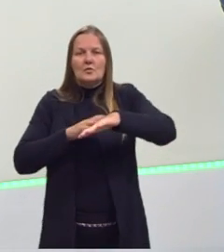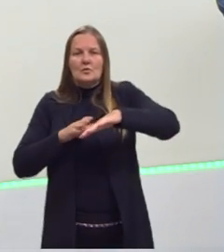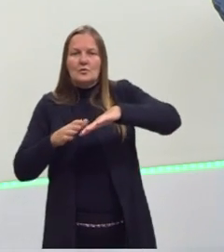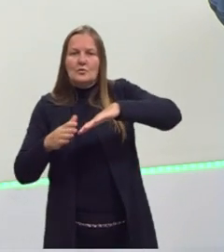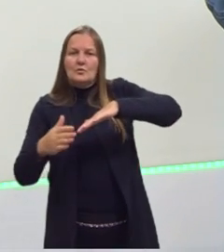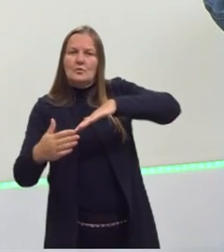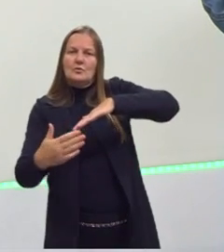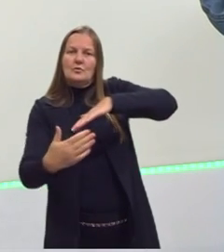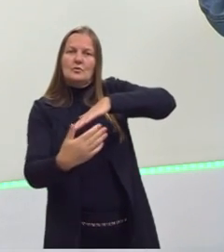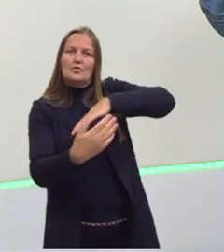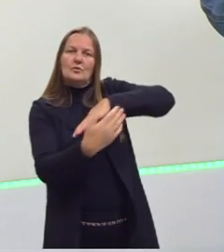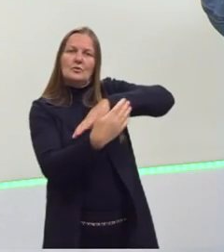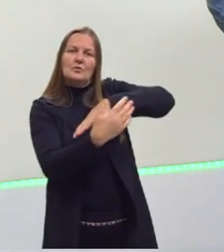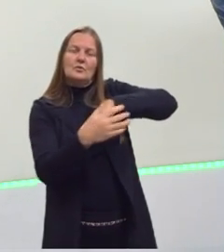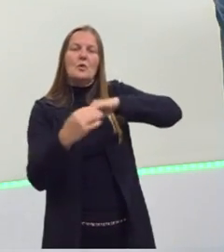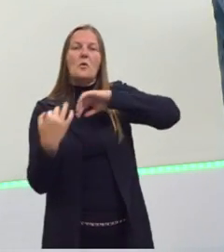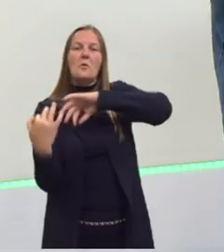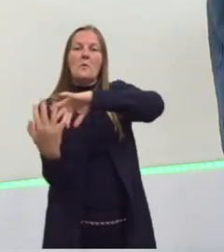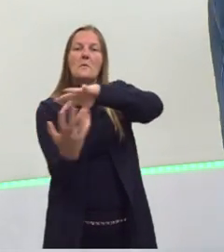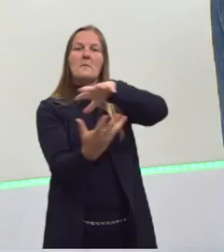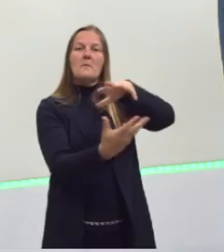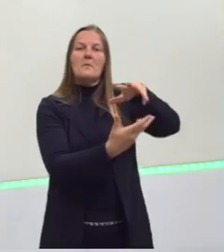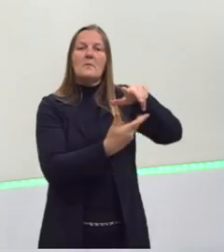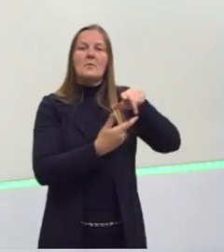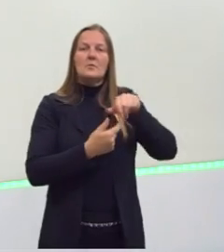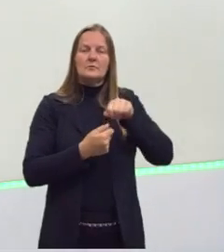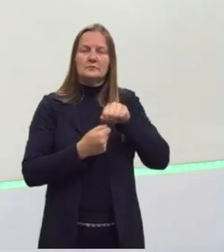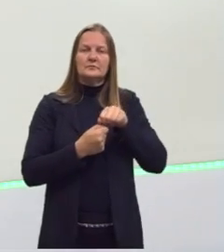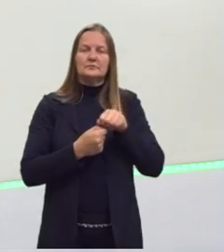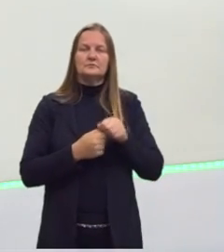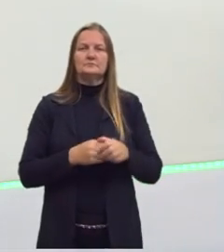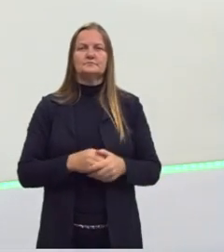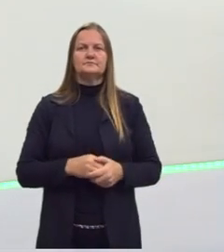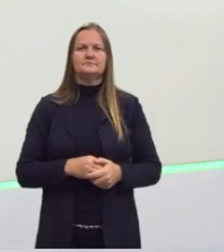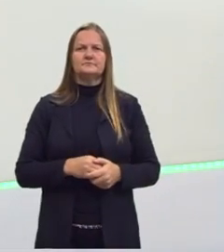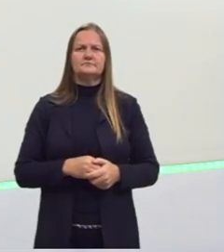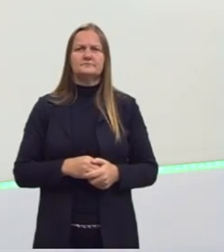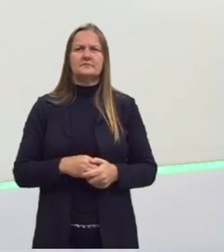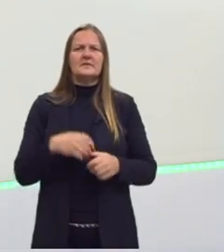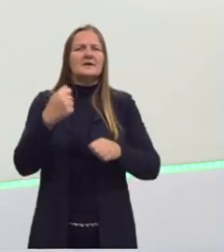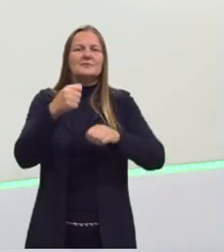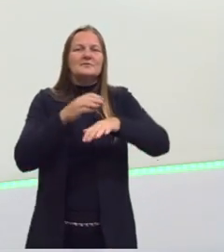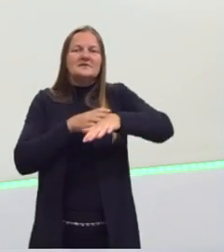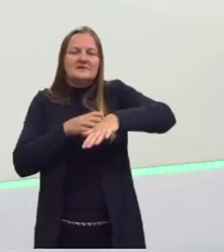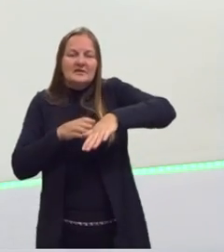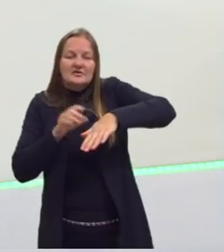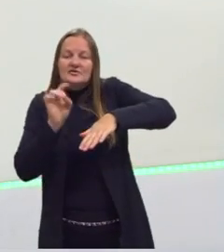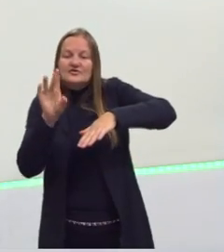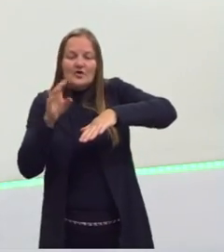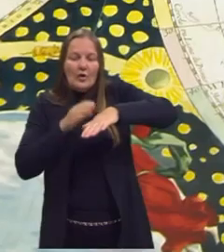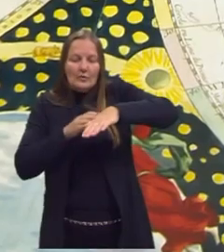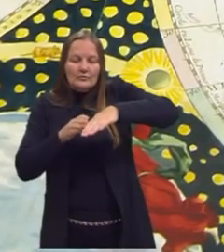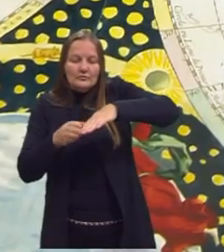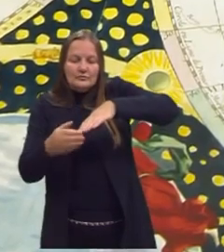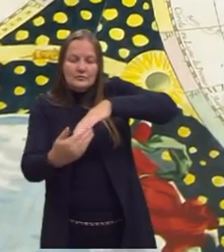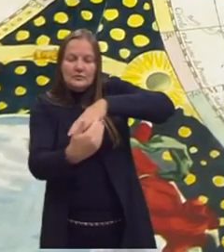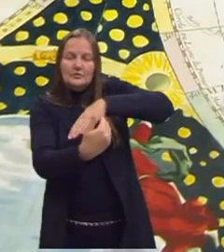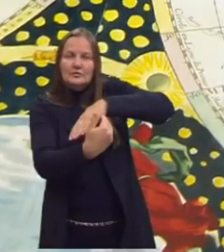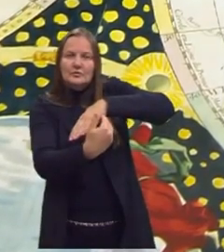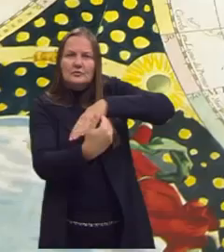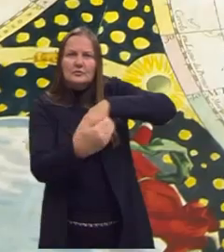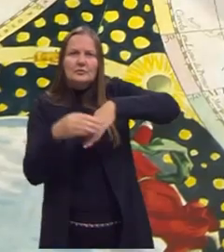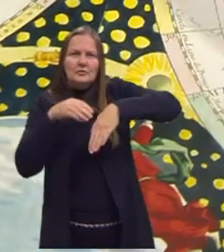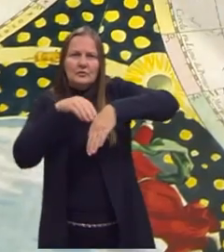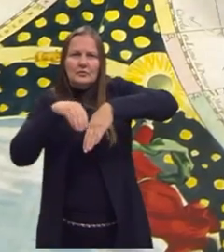circulando, circunnavegando o mundo. Então, eles vão pensar assim, a gente não precisa só vir aqui e dar